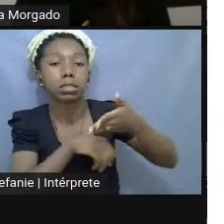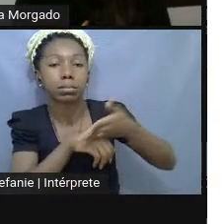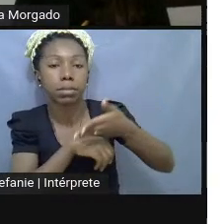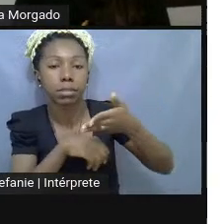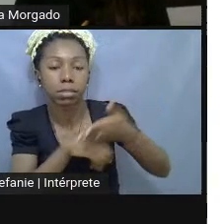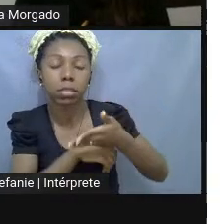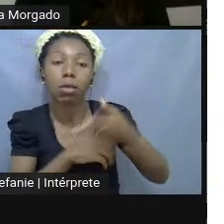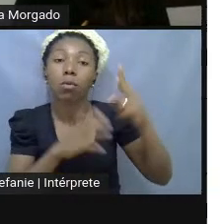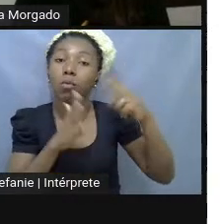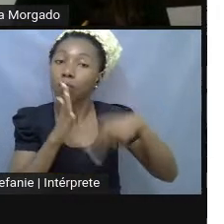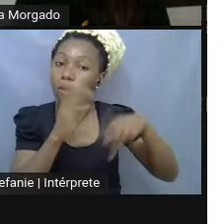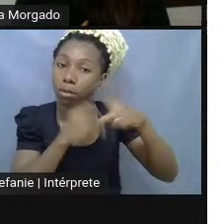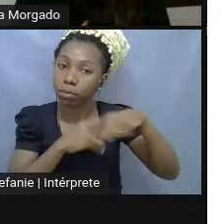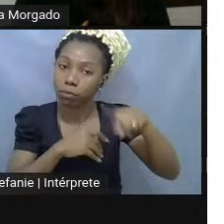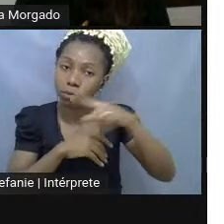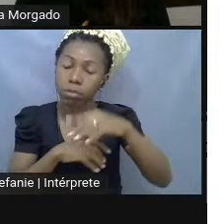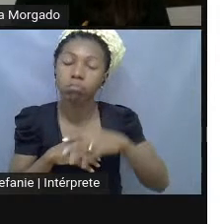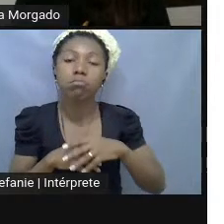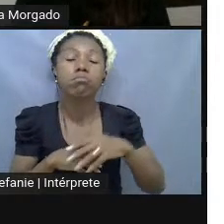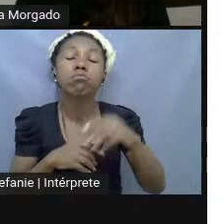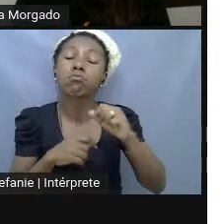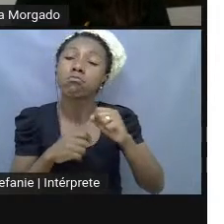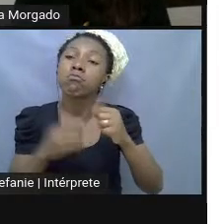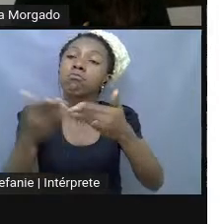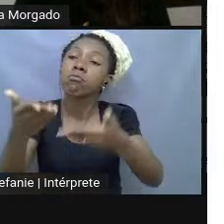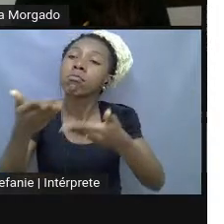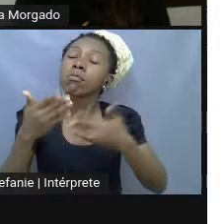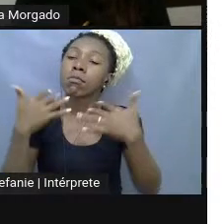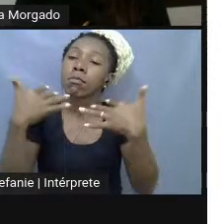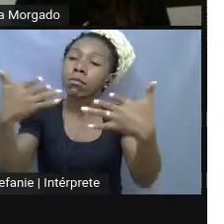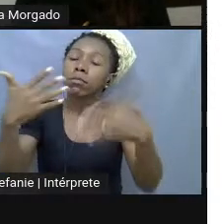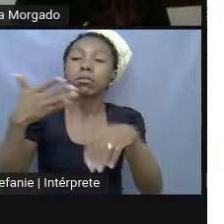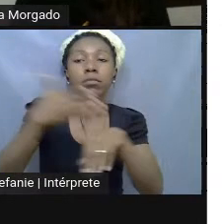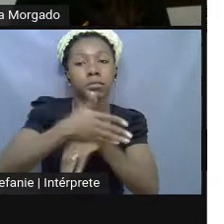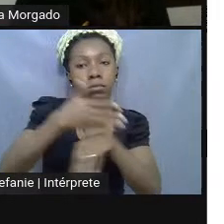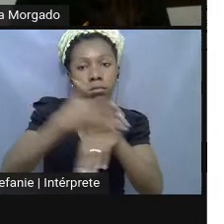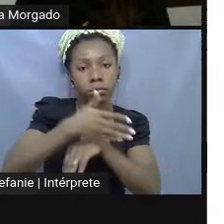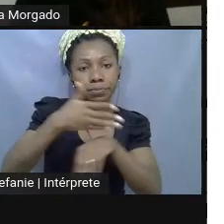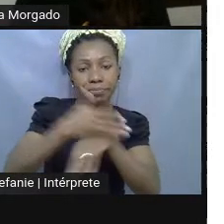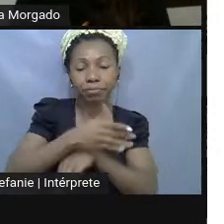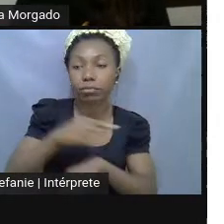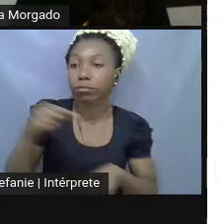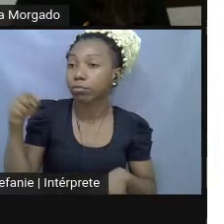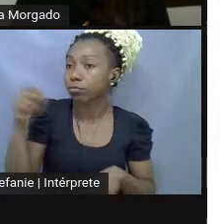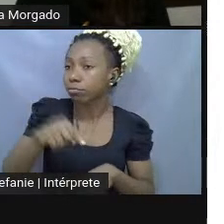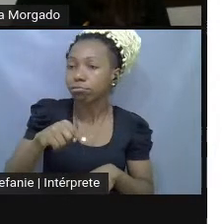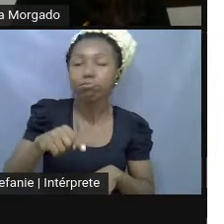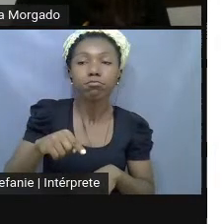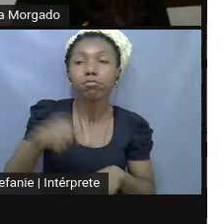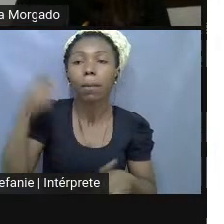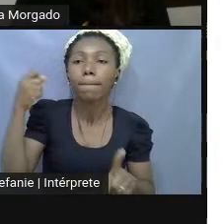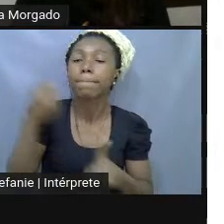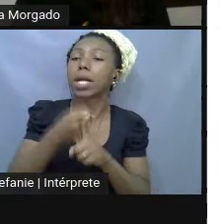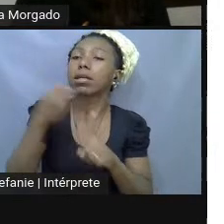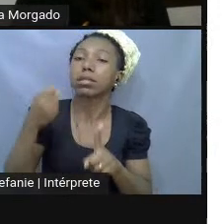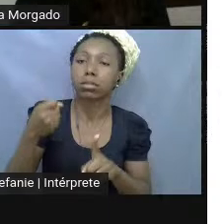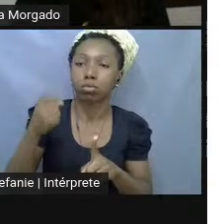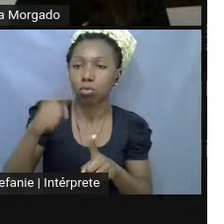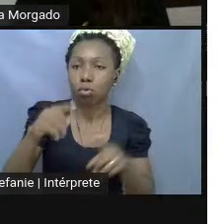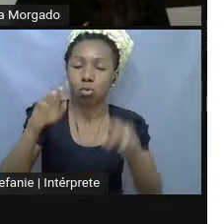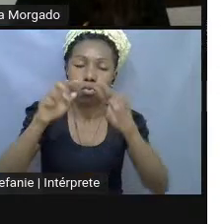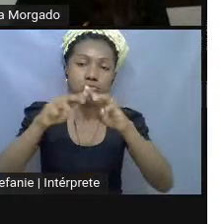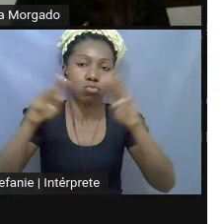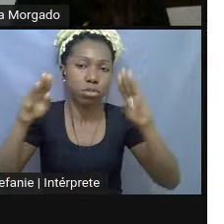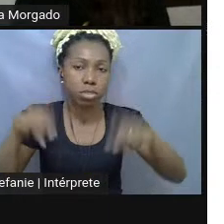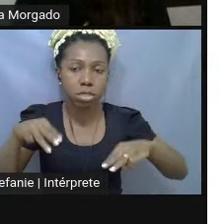vou ler aqui para vocês. Eu chamaria o público à participação. Seria isso um golpe fatal ao conceito de museu, galeria de arte